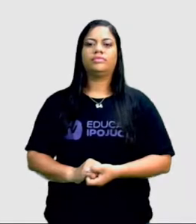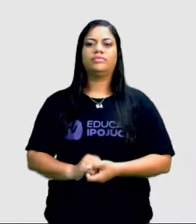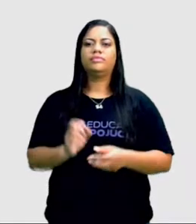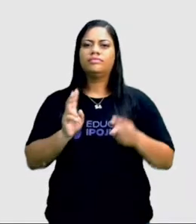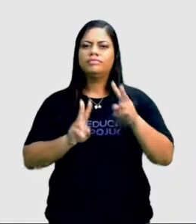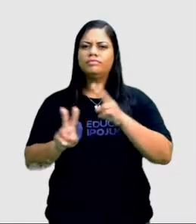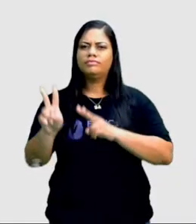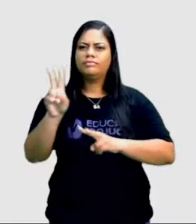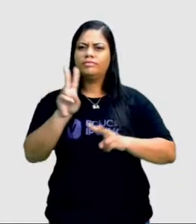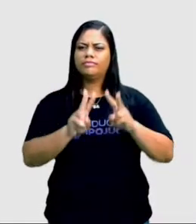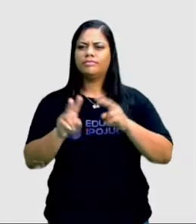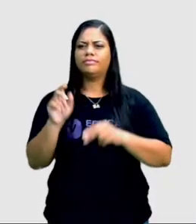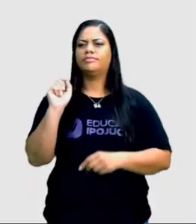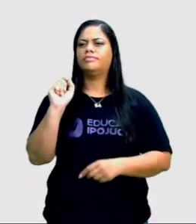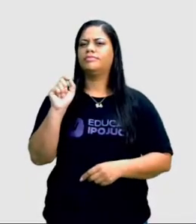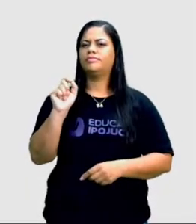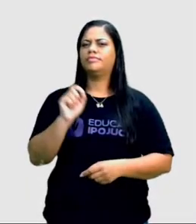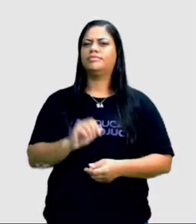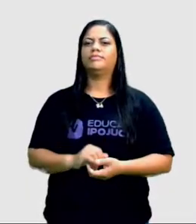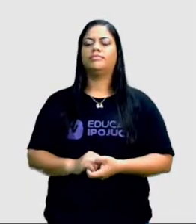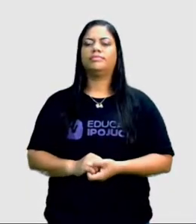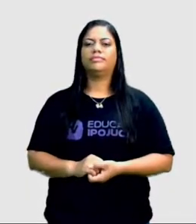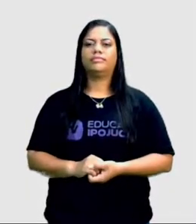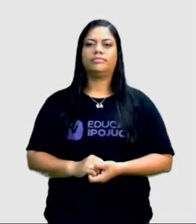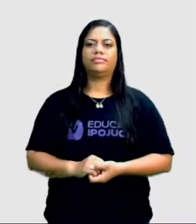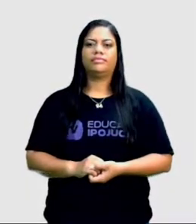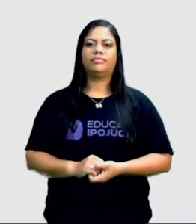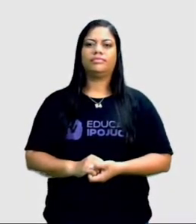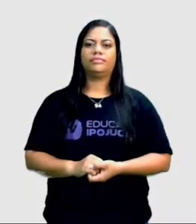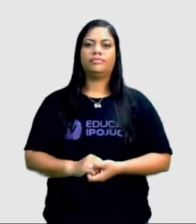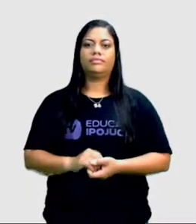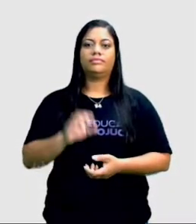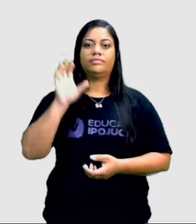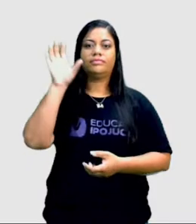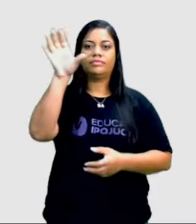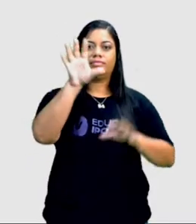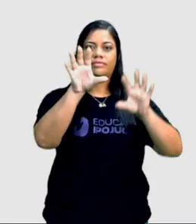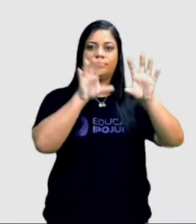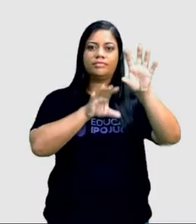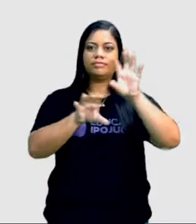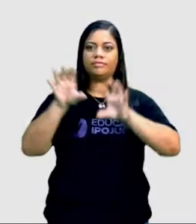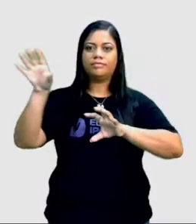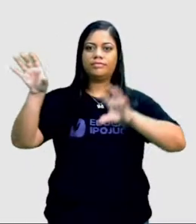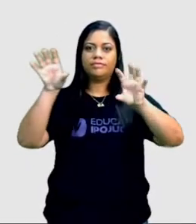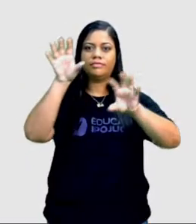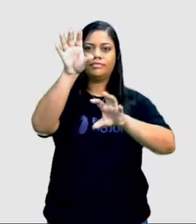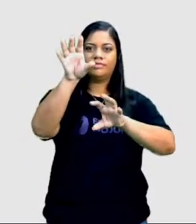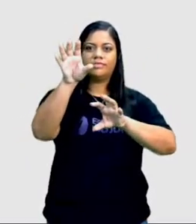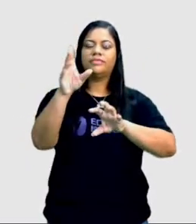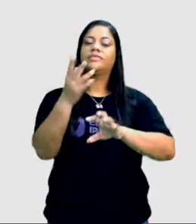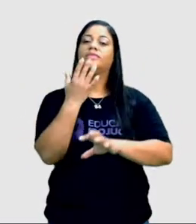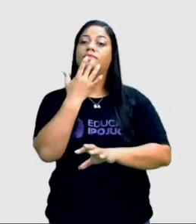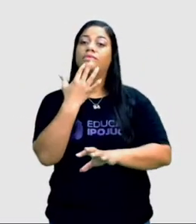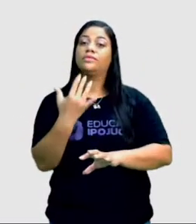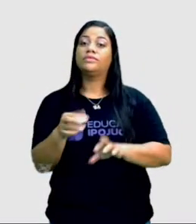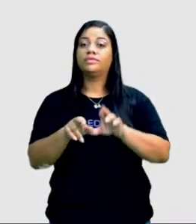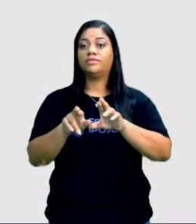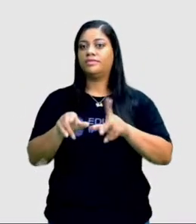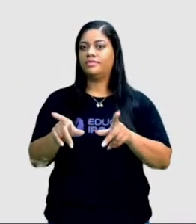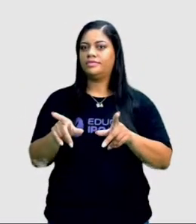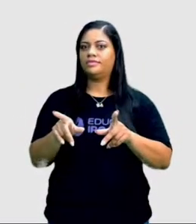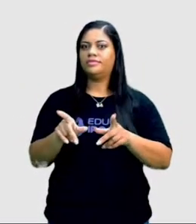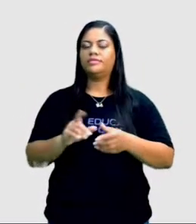observar que cada região está pintada de uma cor, não é? E